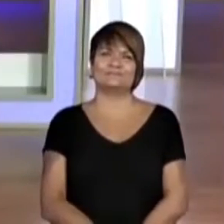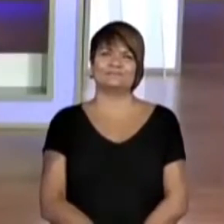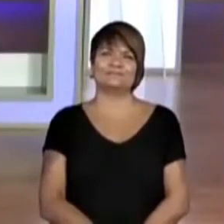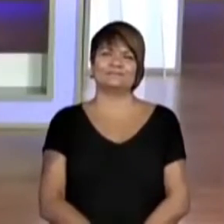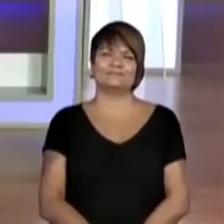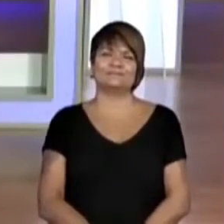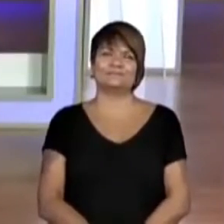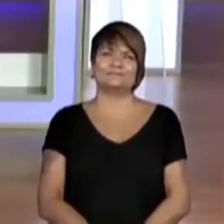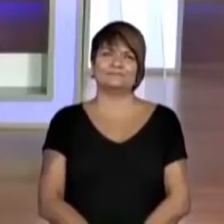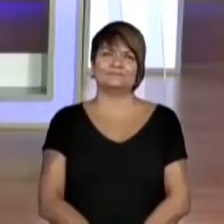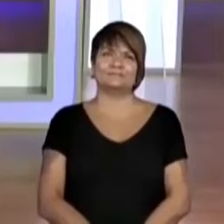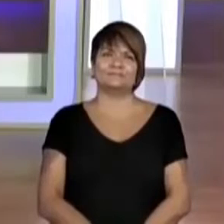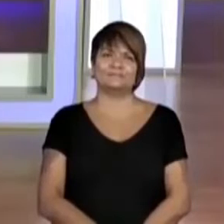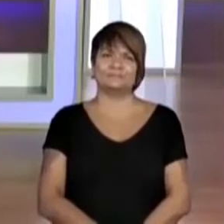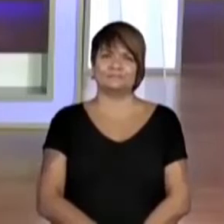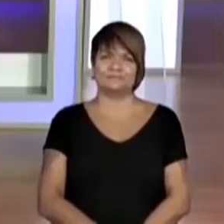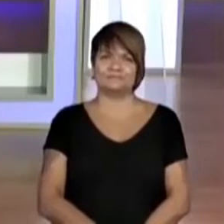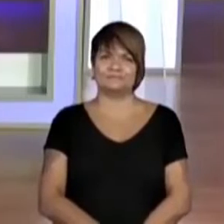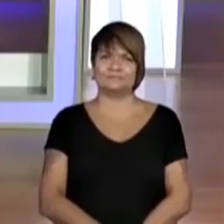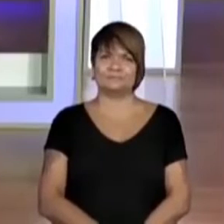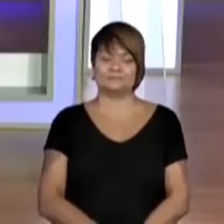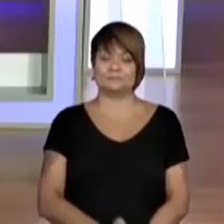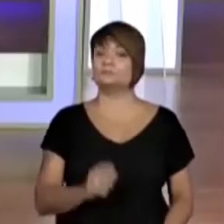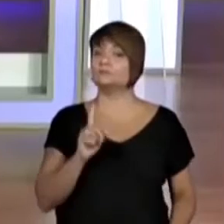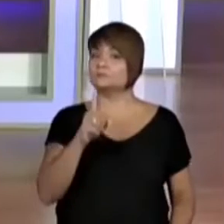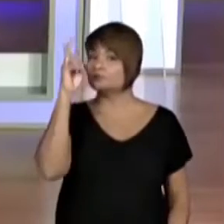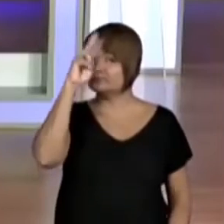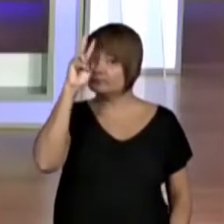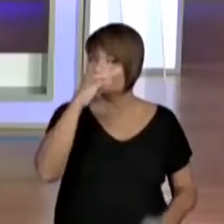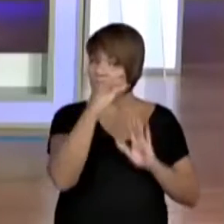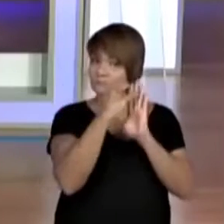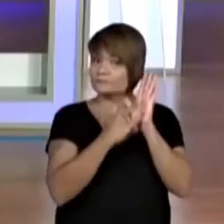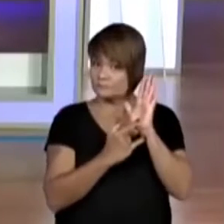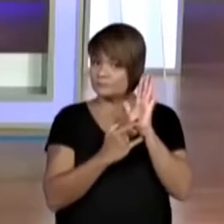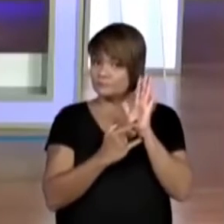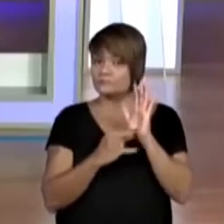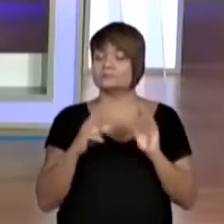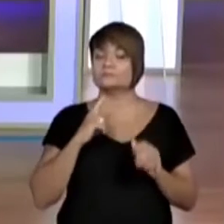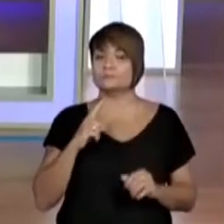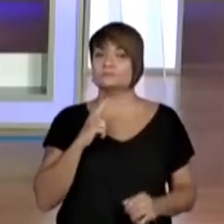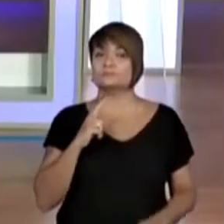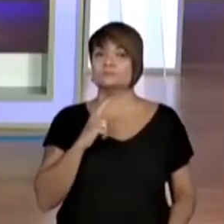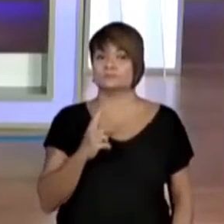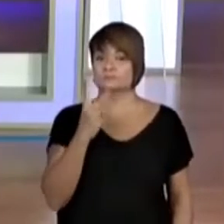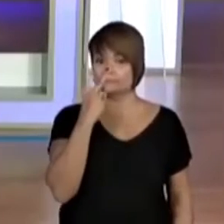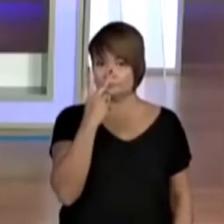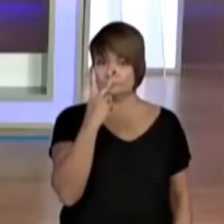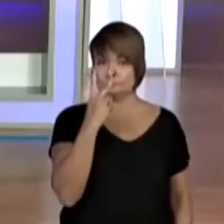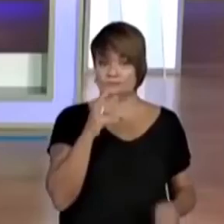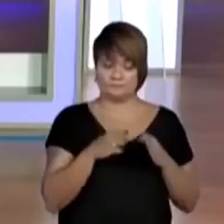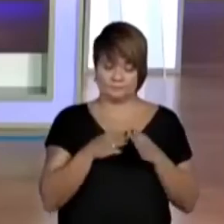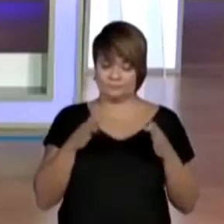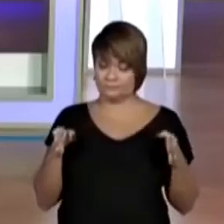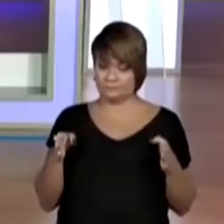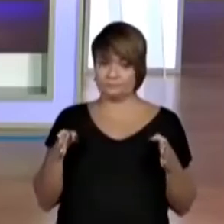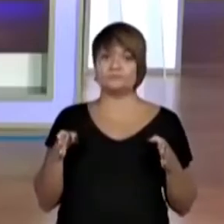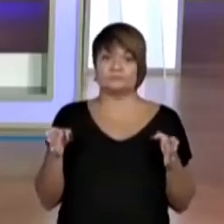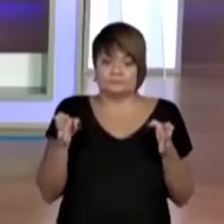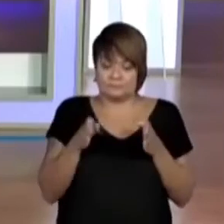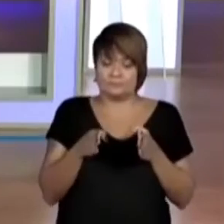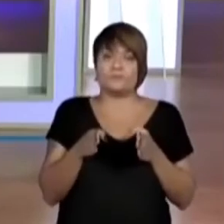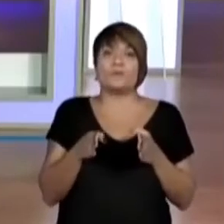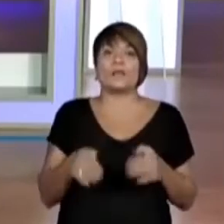Agora vamos para a segunda parte. Sim. Lembra que no texto falava de duas faixas? A gente está com uma outra faixa aqui.